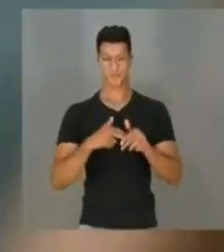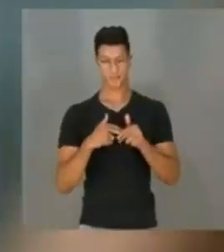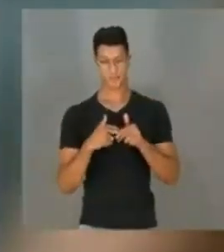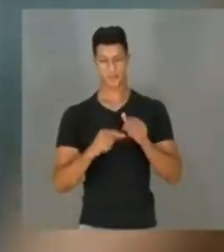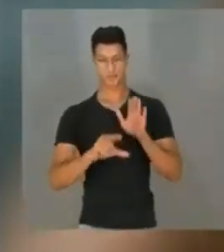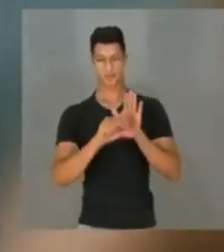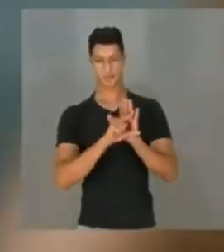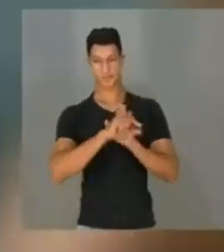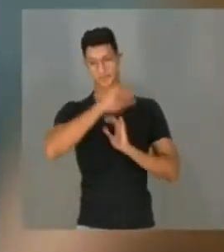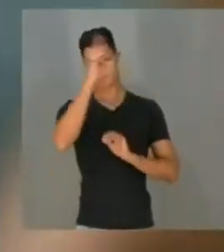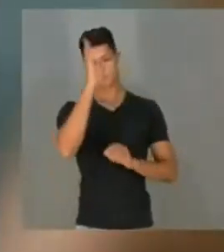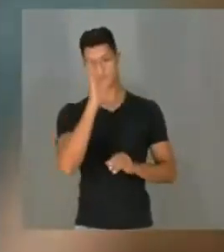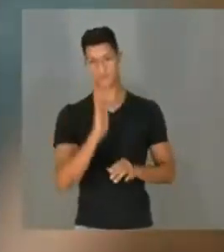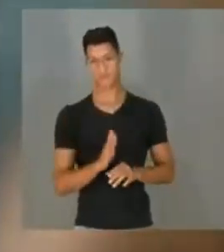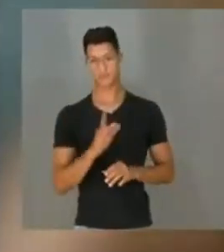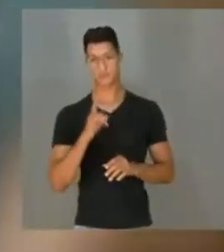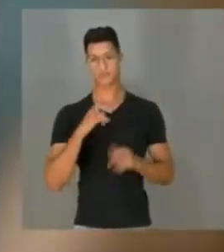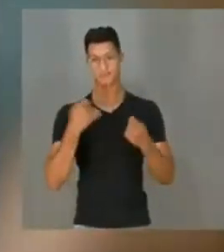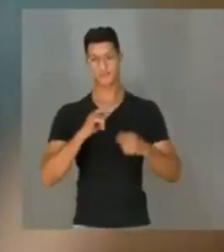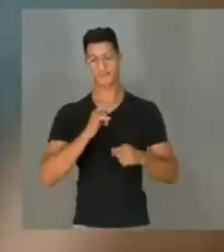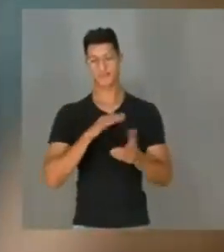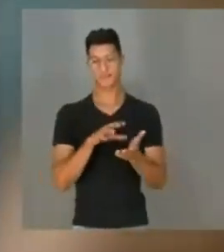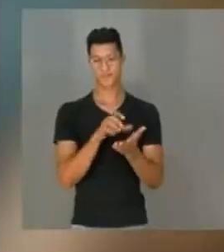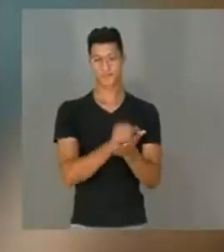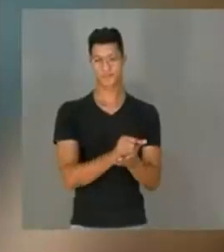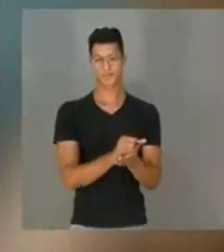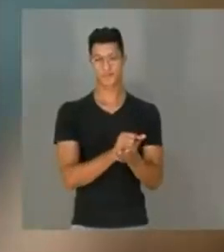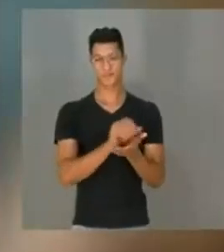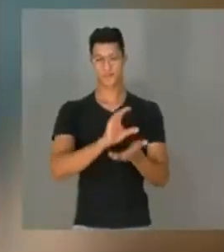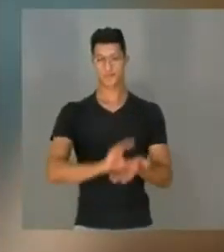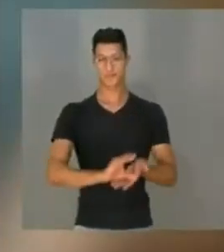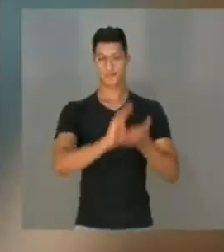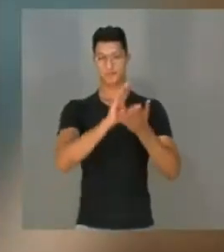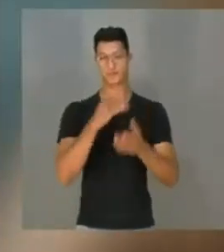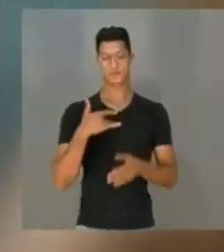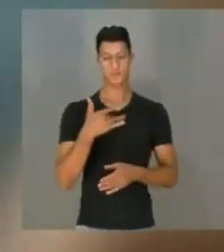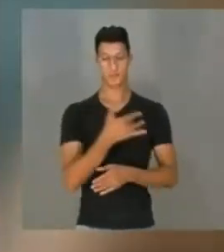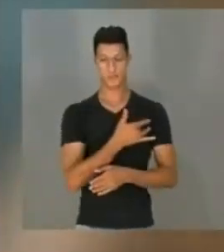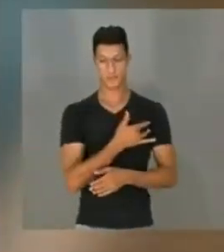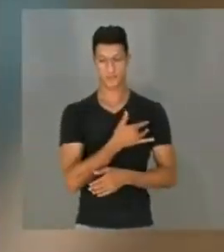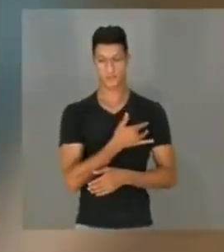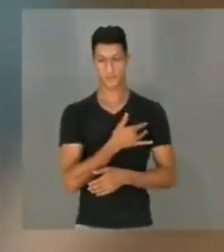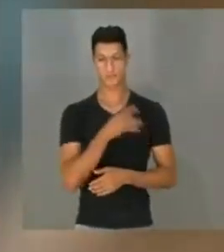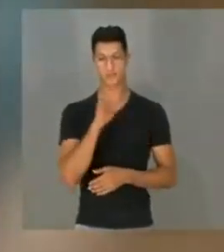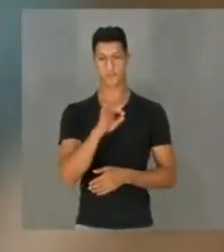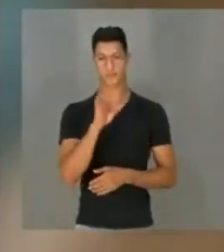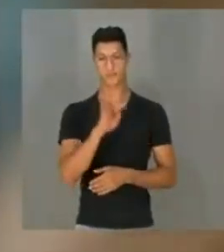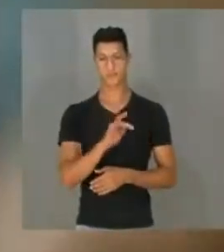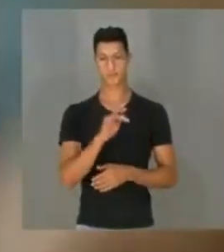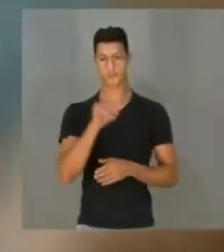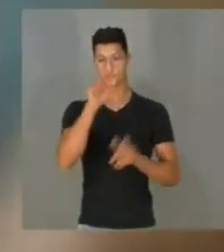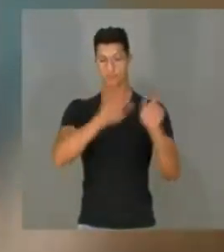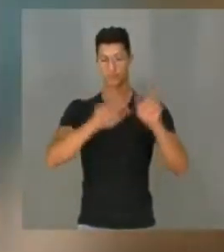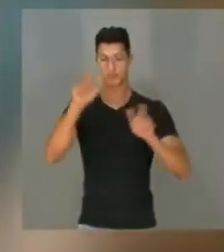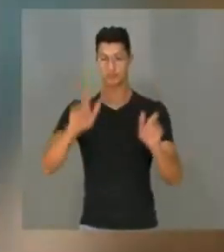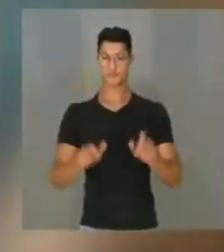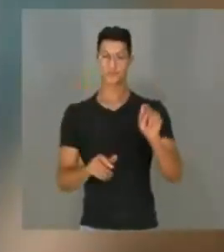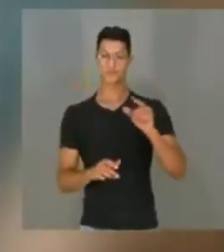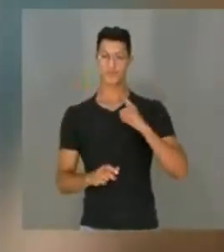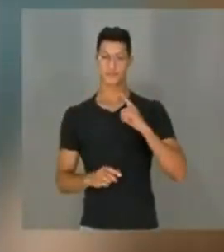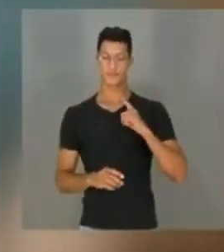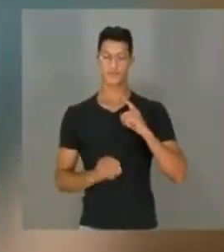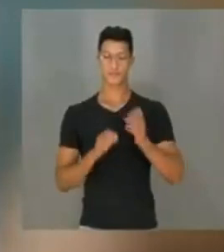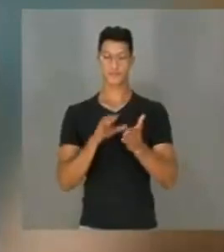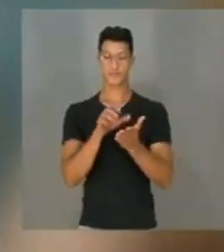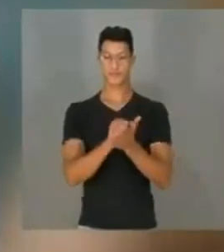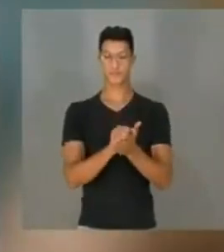pela lei nacional e devem ser registrados no Conselho de Saúde. E somente os indivíduos que possuem